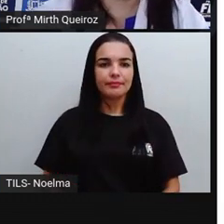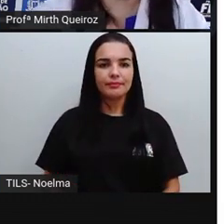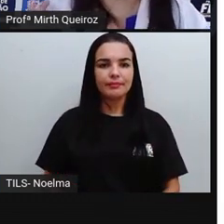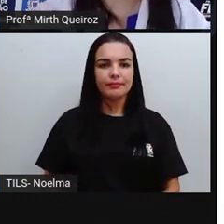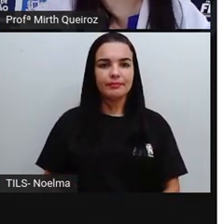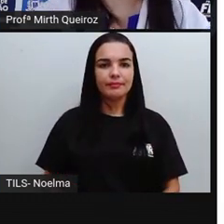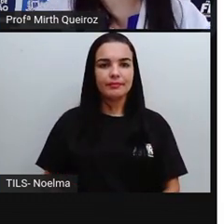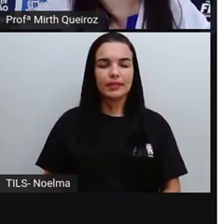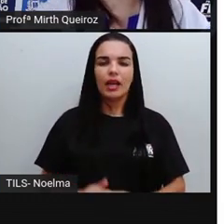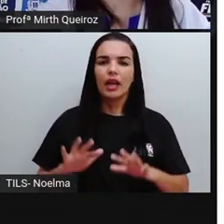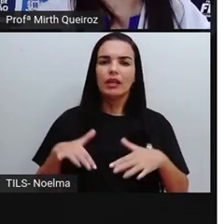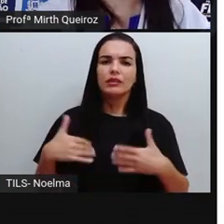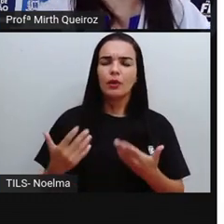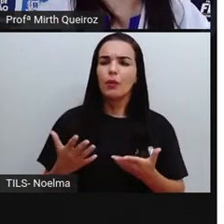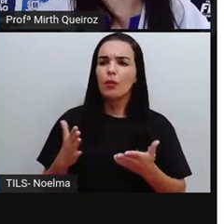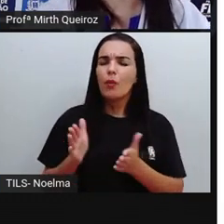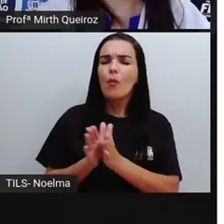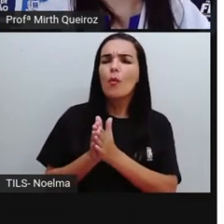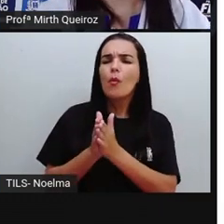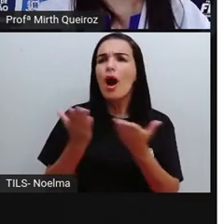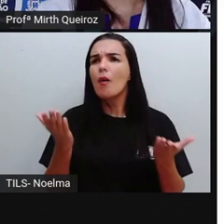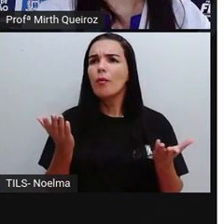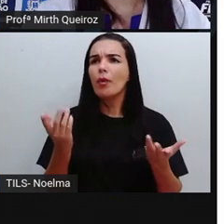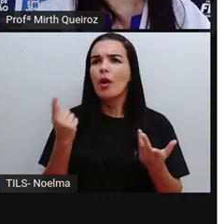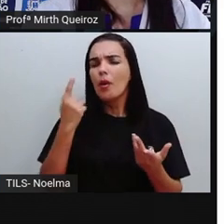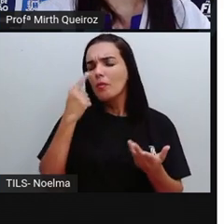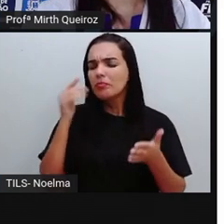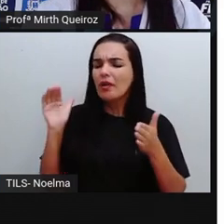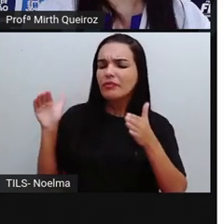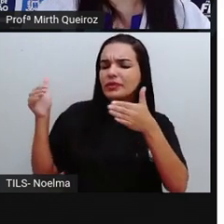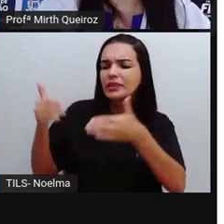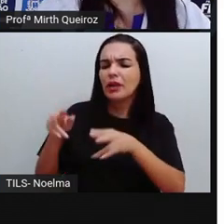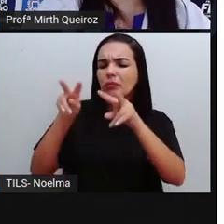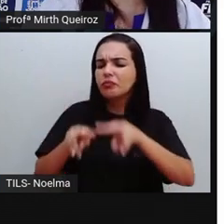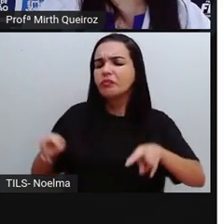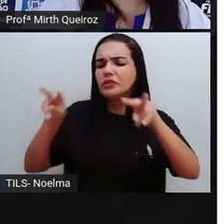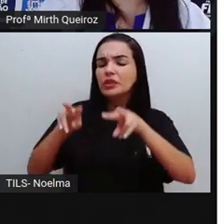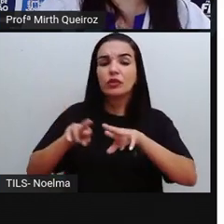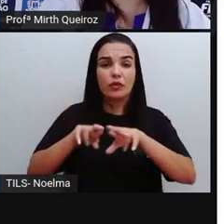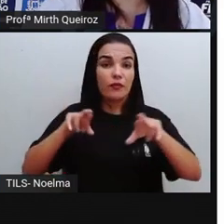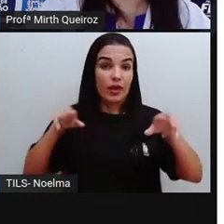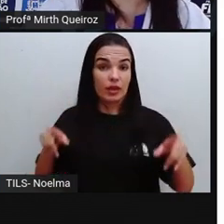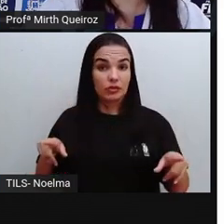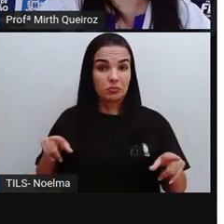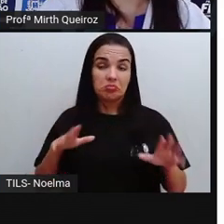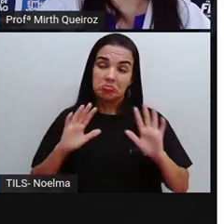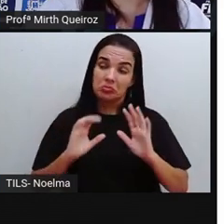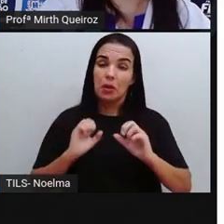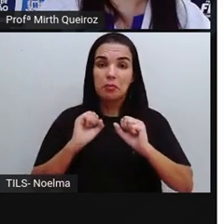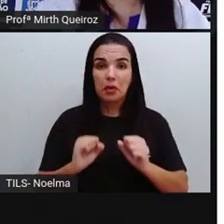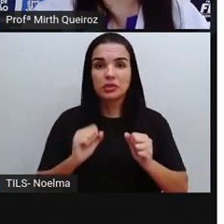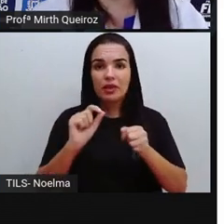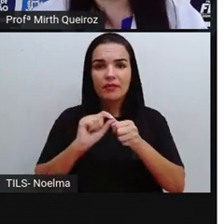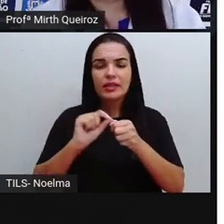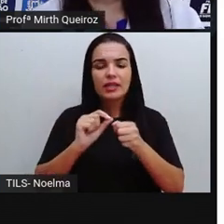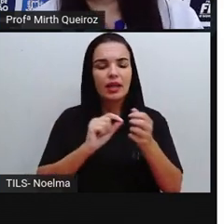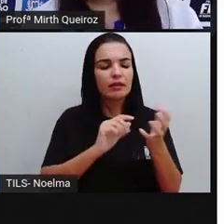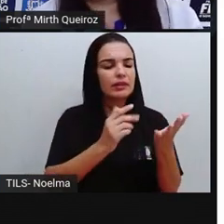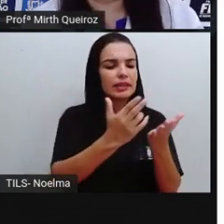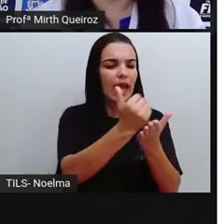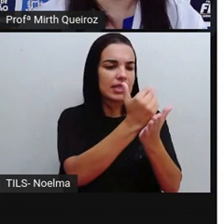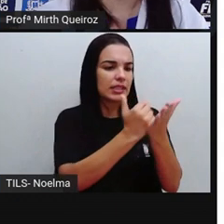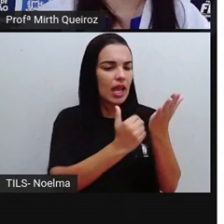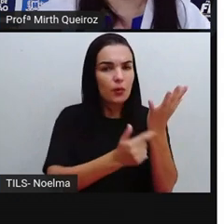E que pontos de vista são esses? Nós podemos fazer um desenho a partir de uma visão